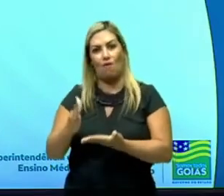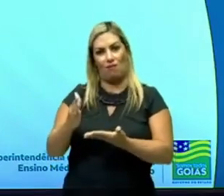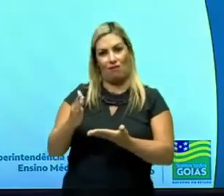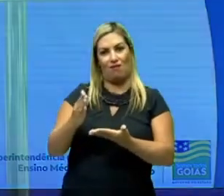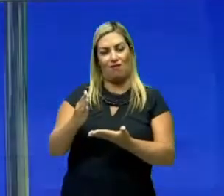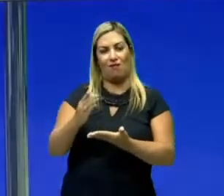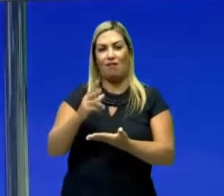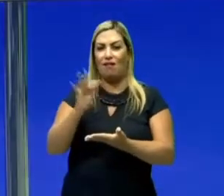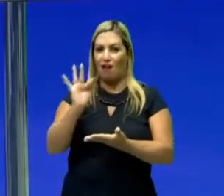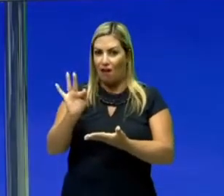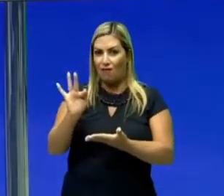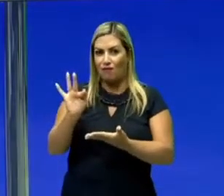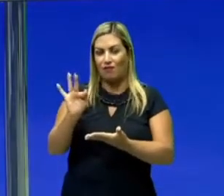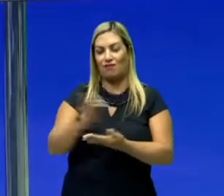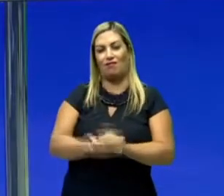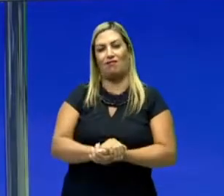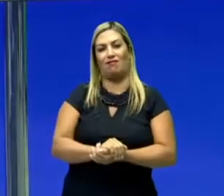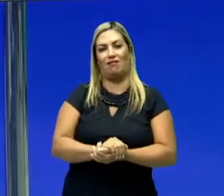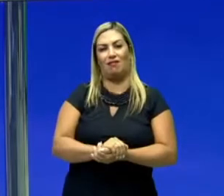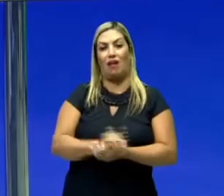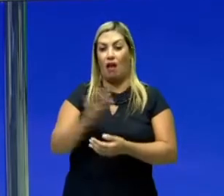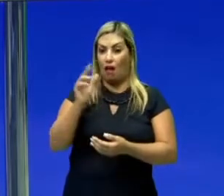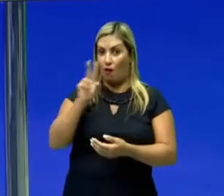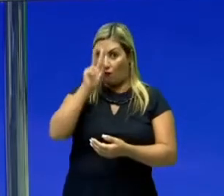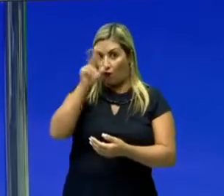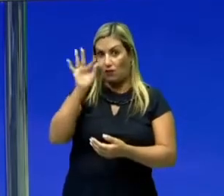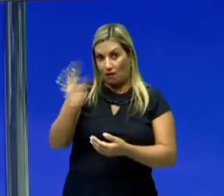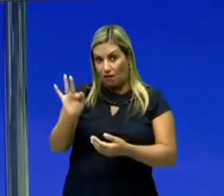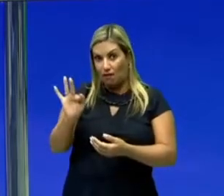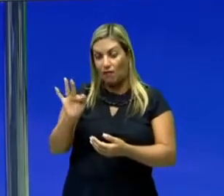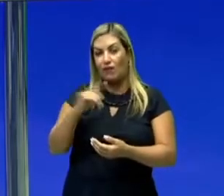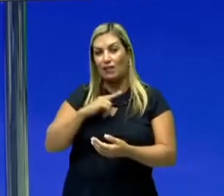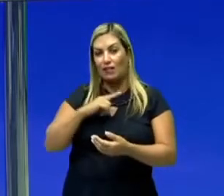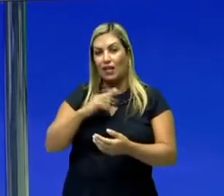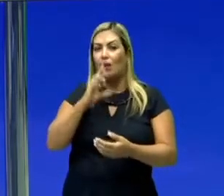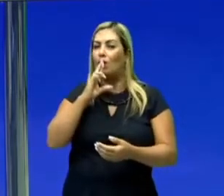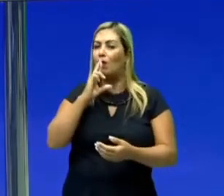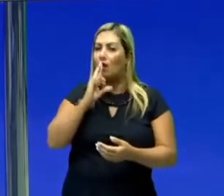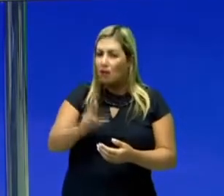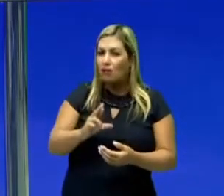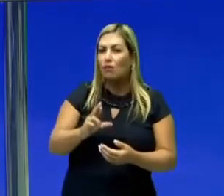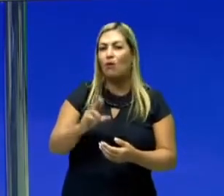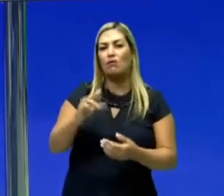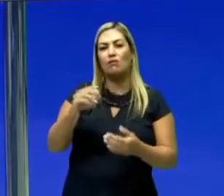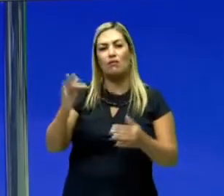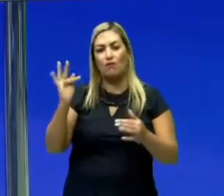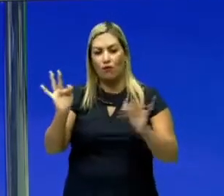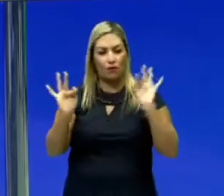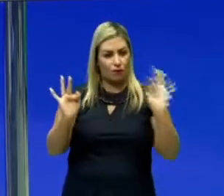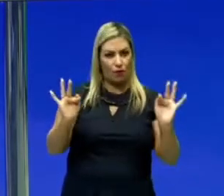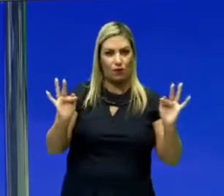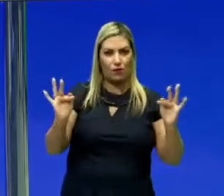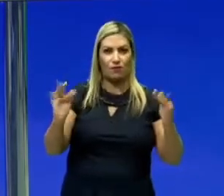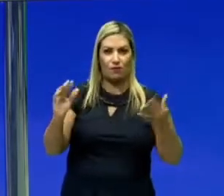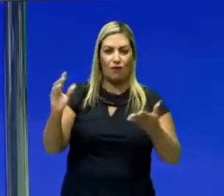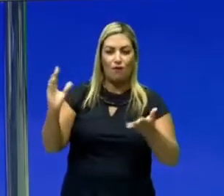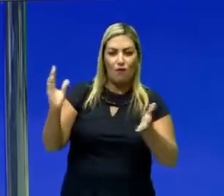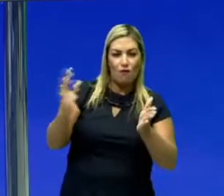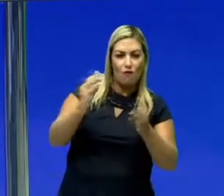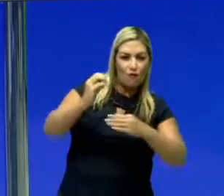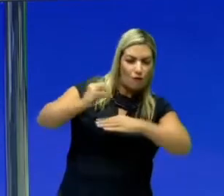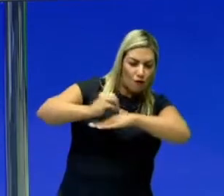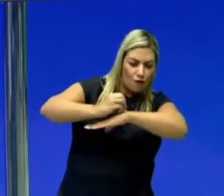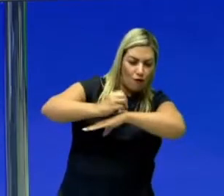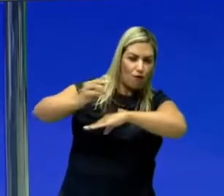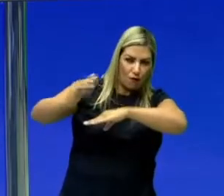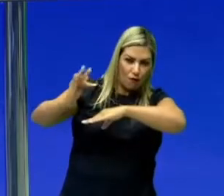só a força F. E nessa força F eu vou ter o quê? O resultado das forças. Por isso que é a chamada de força